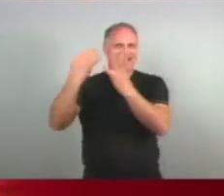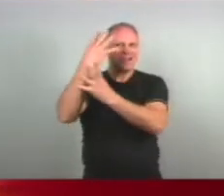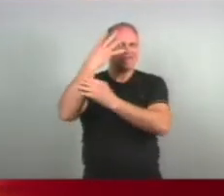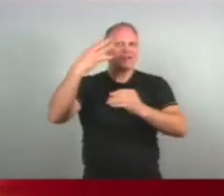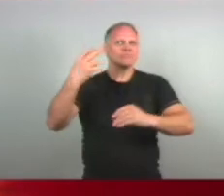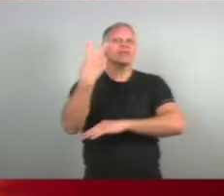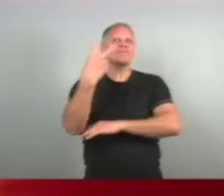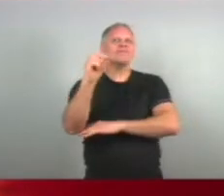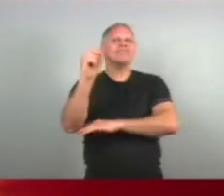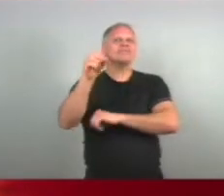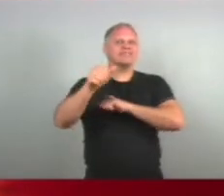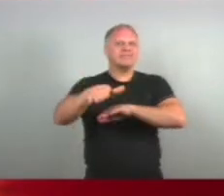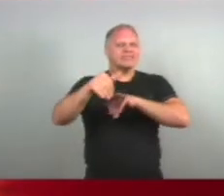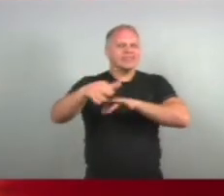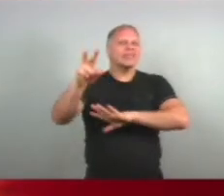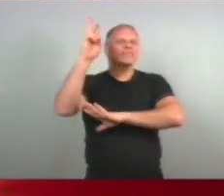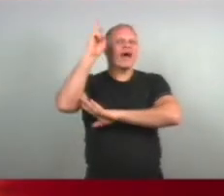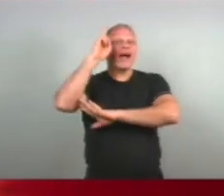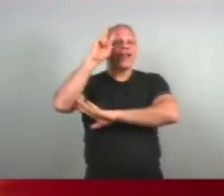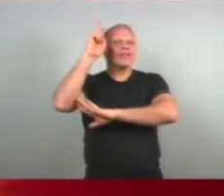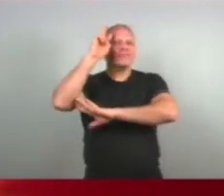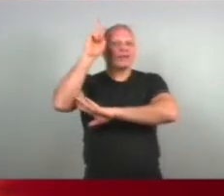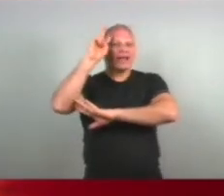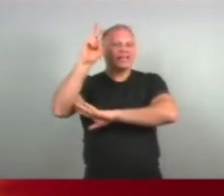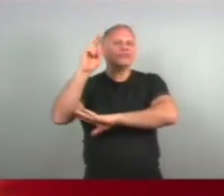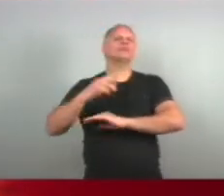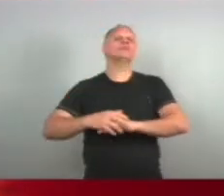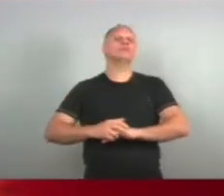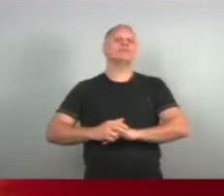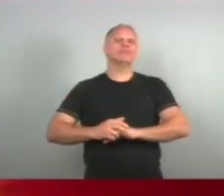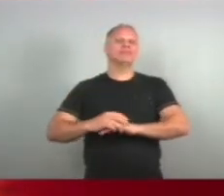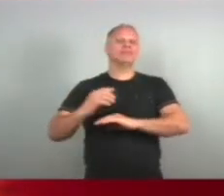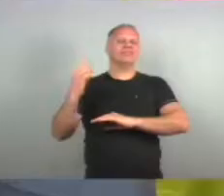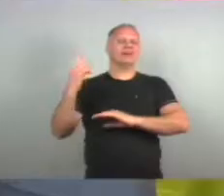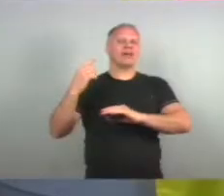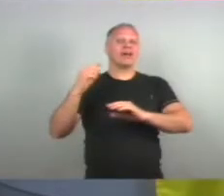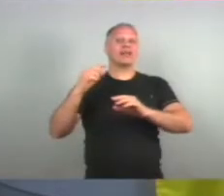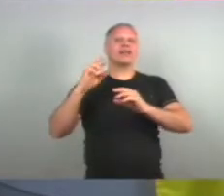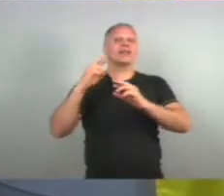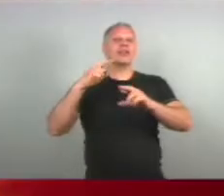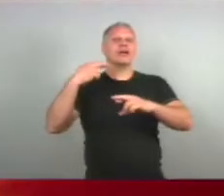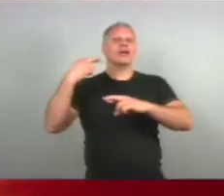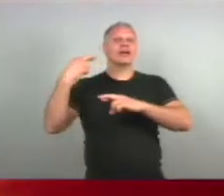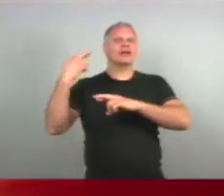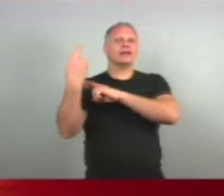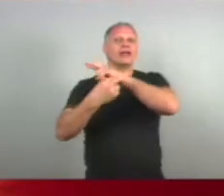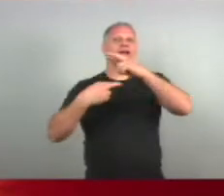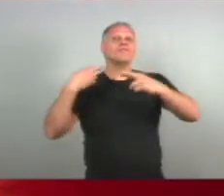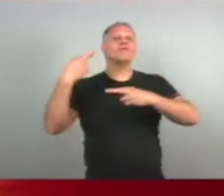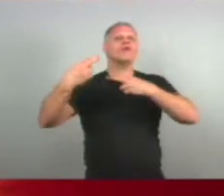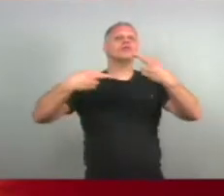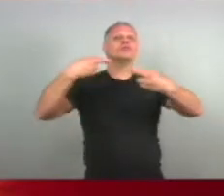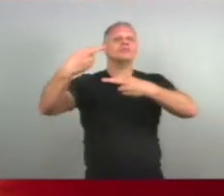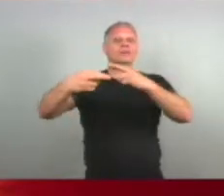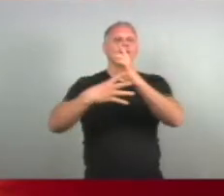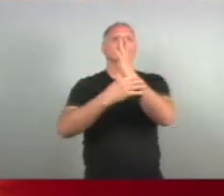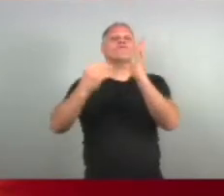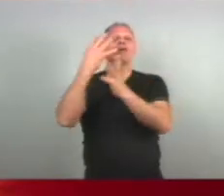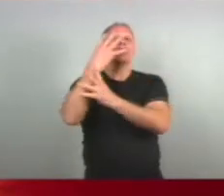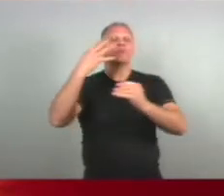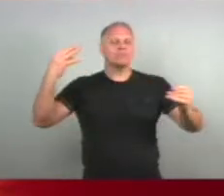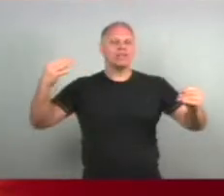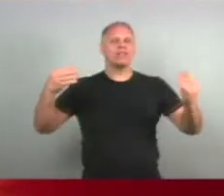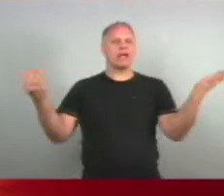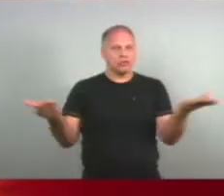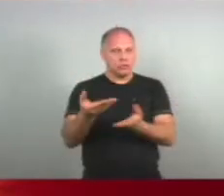de setembro é lembrado, então A questão da revolução farroupilha E a programação de hoje, 16